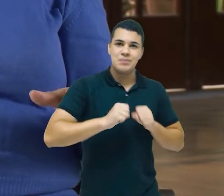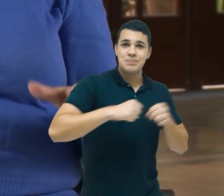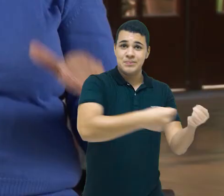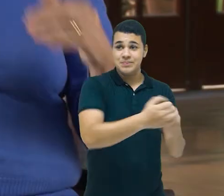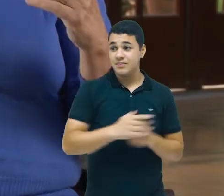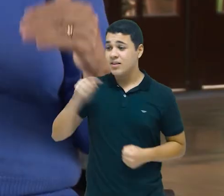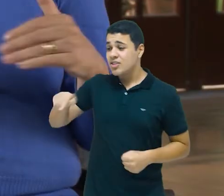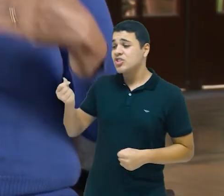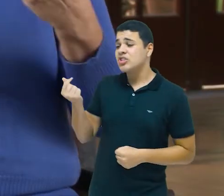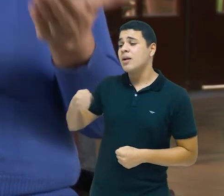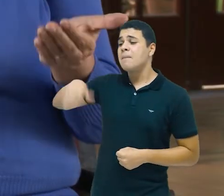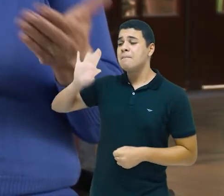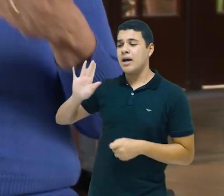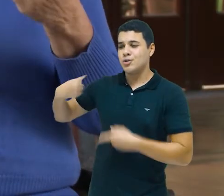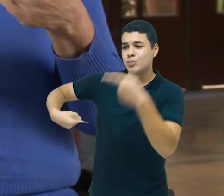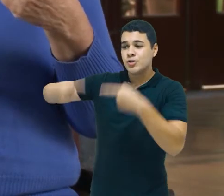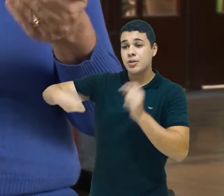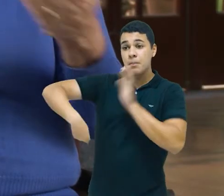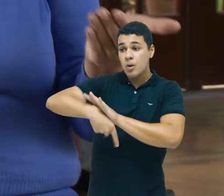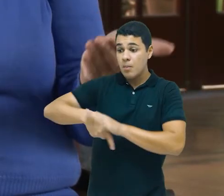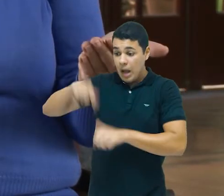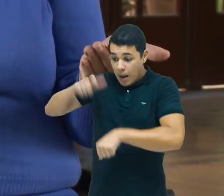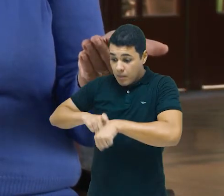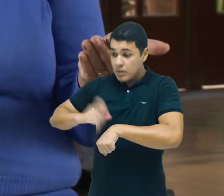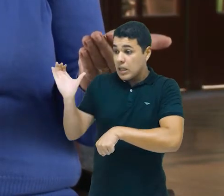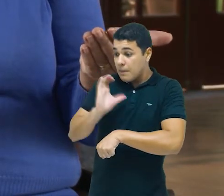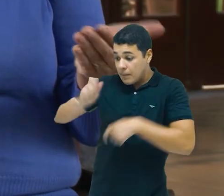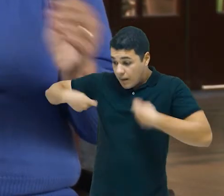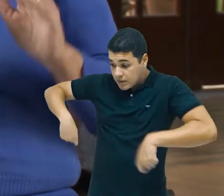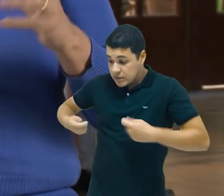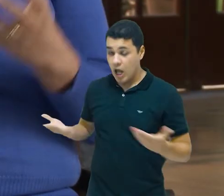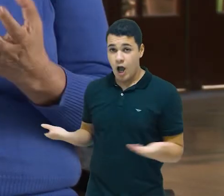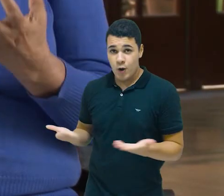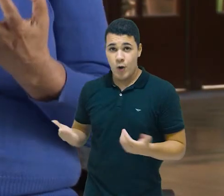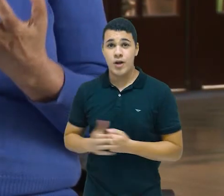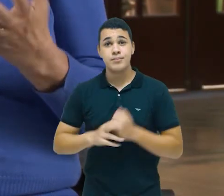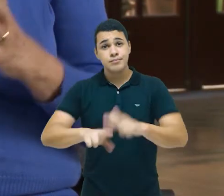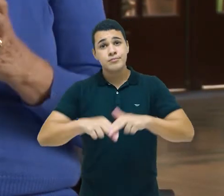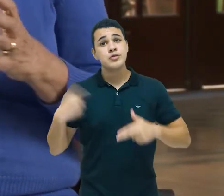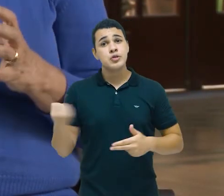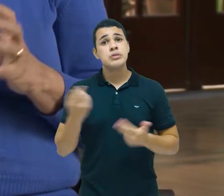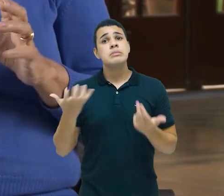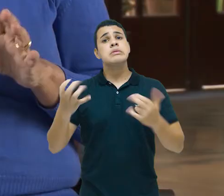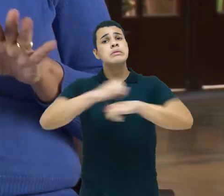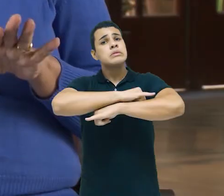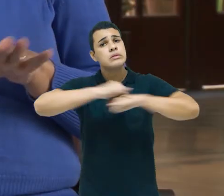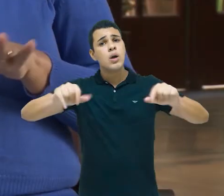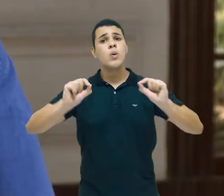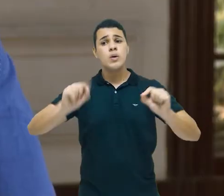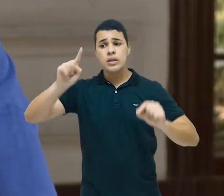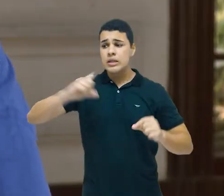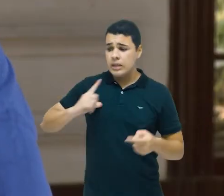demanda. E é disso que a gente tem que falar aqui, não é? É como se essas políticas